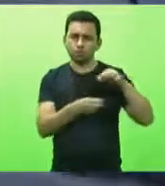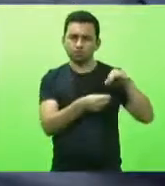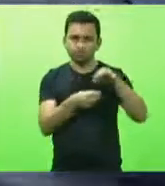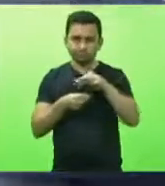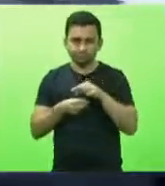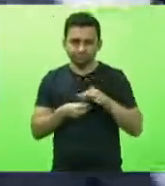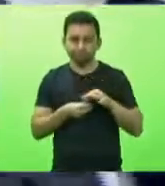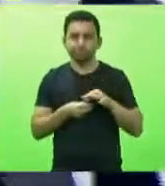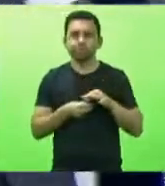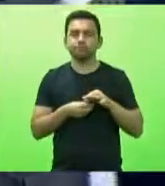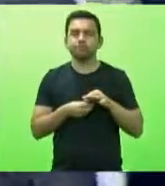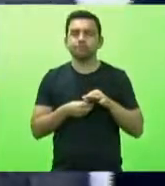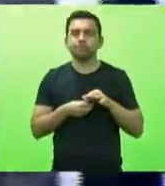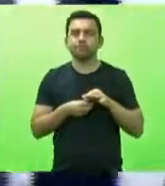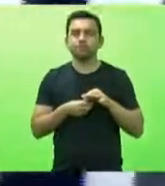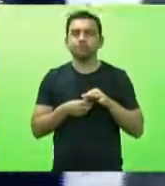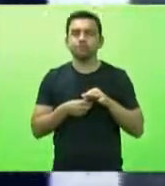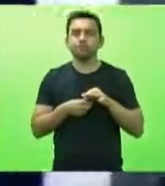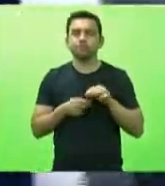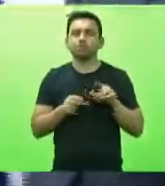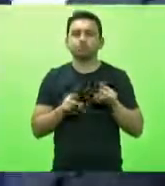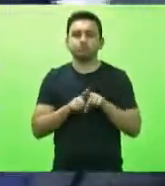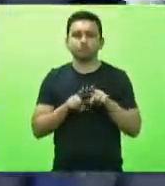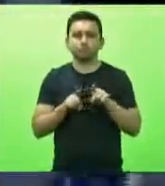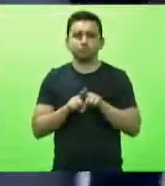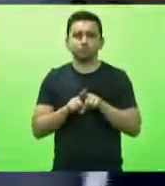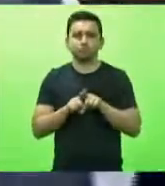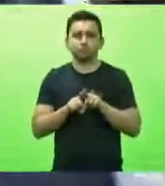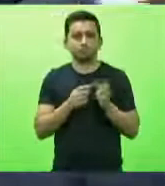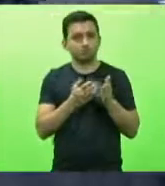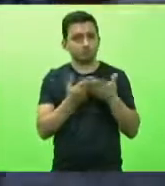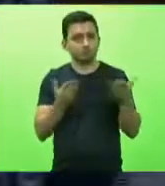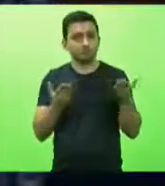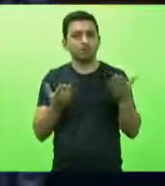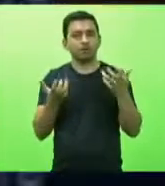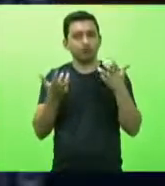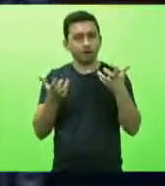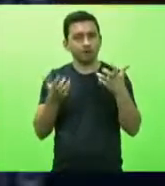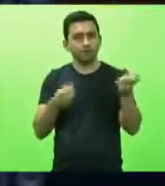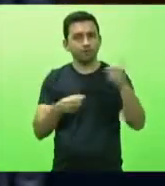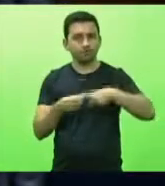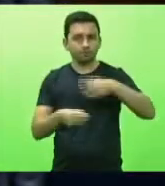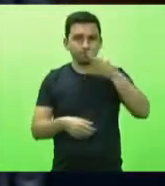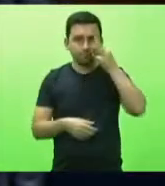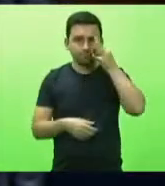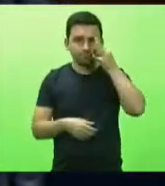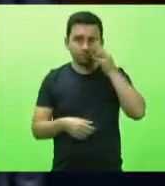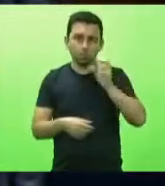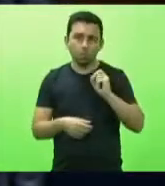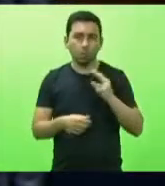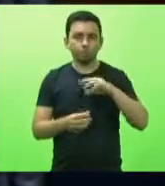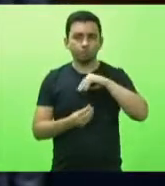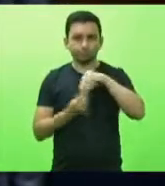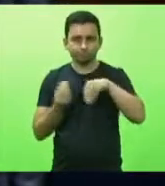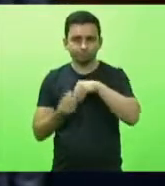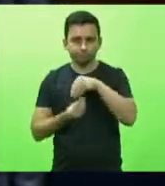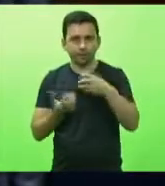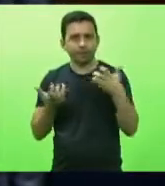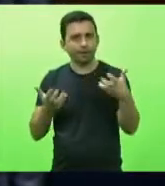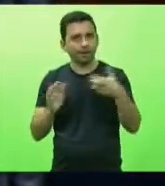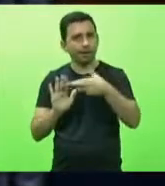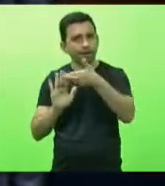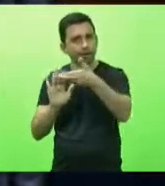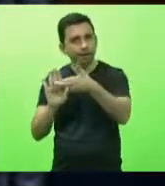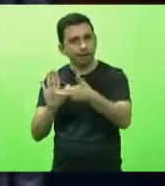instituições que respondem pela volta presencial ou híbrida, para que a gente possa acertar os protocolos de